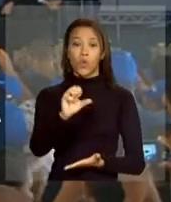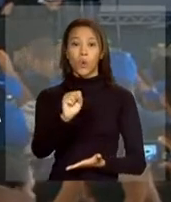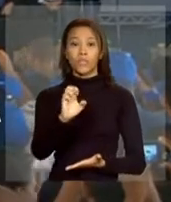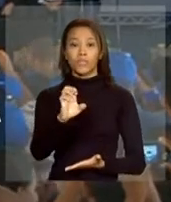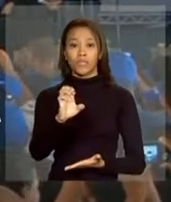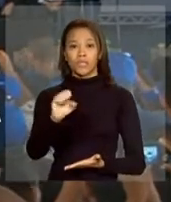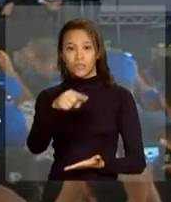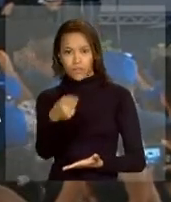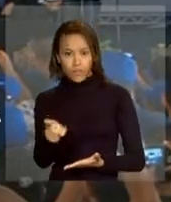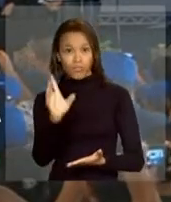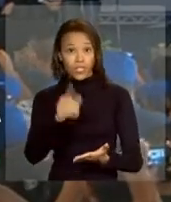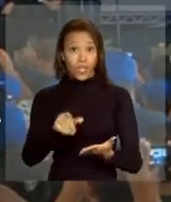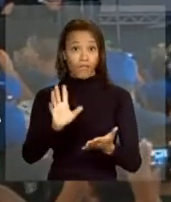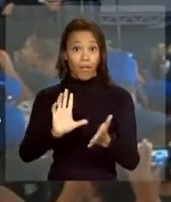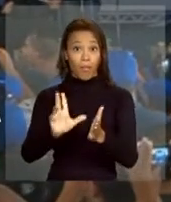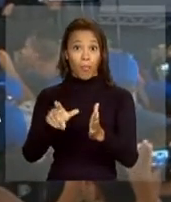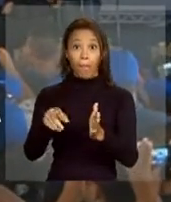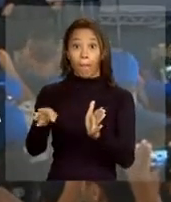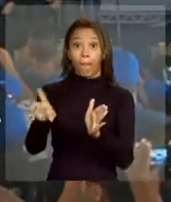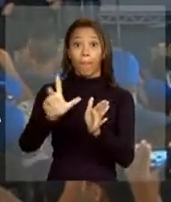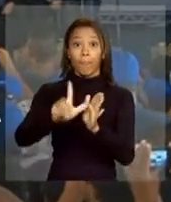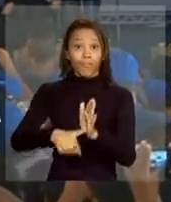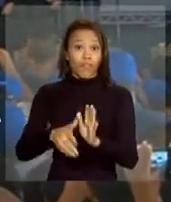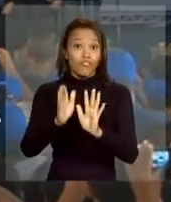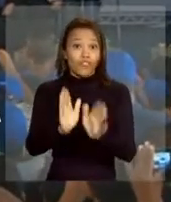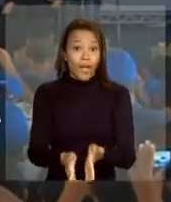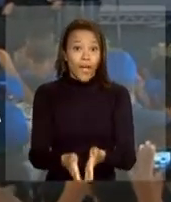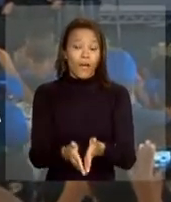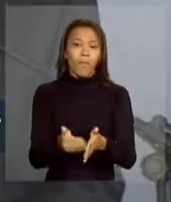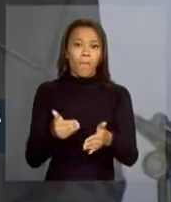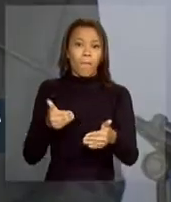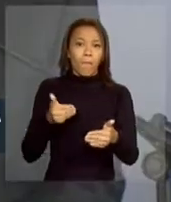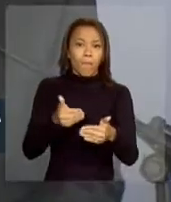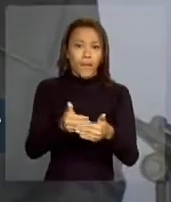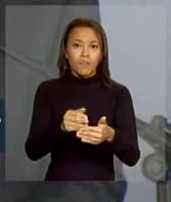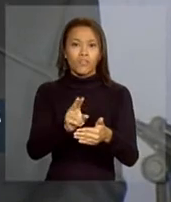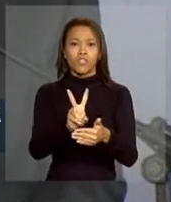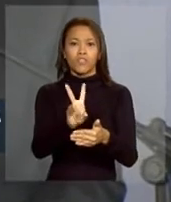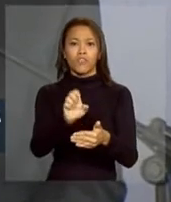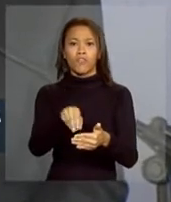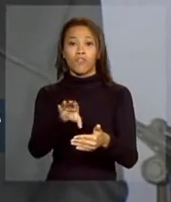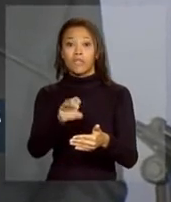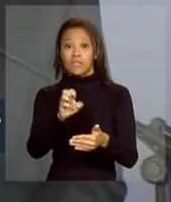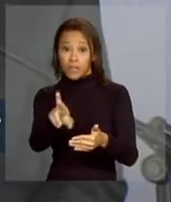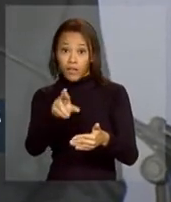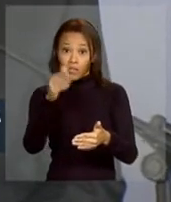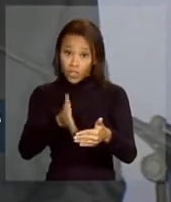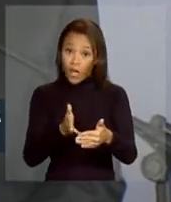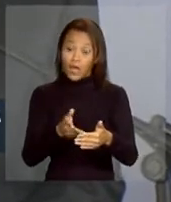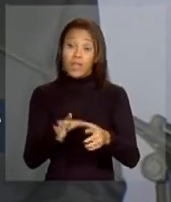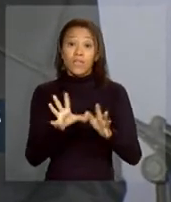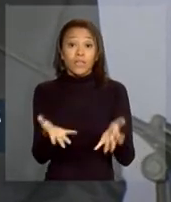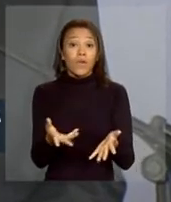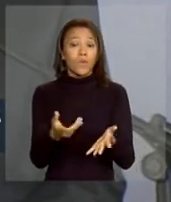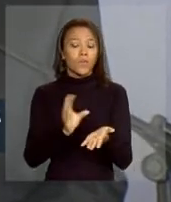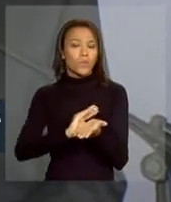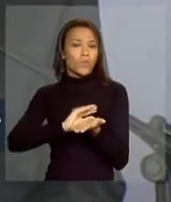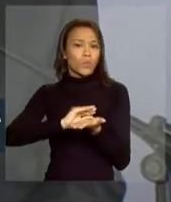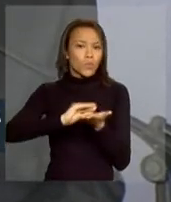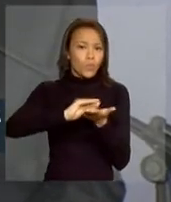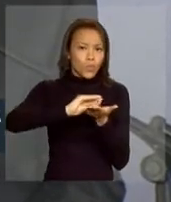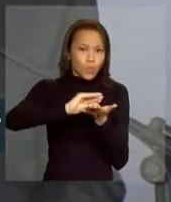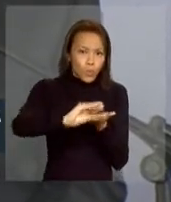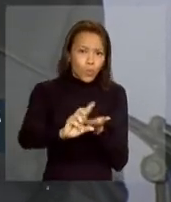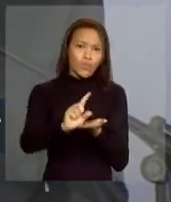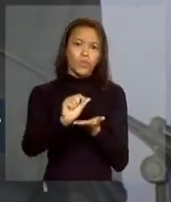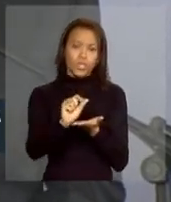vencendo. E se os contratos de concessão estavam vencendo, significava que o investimento que